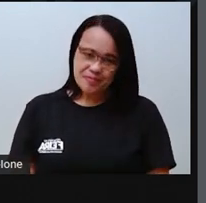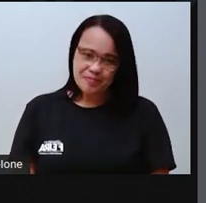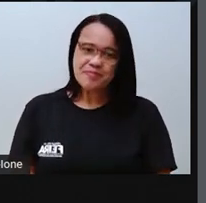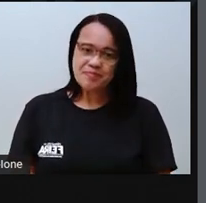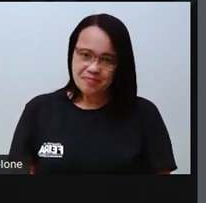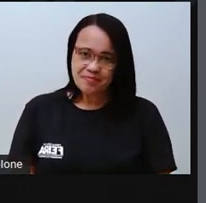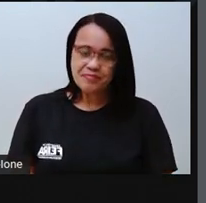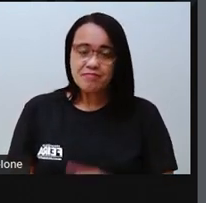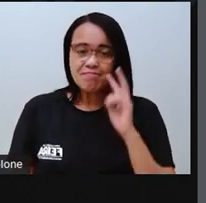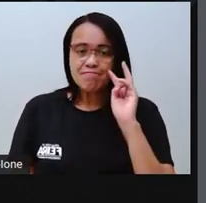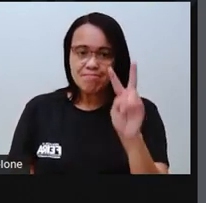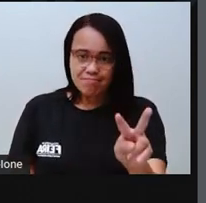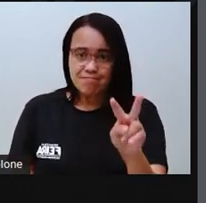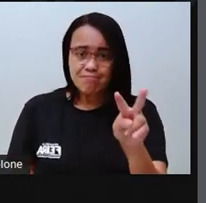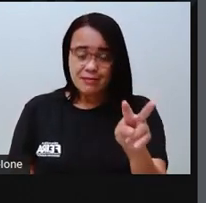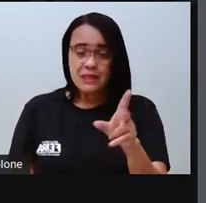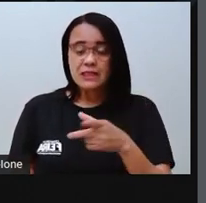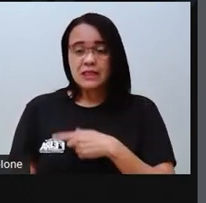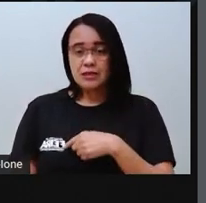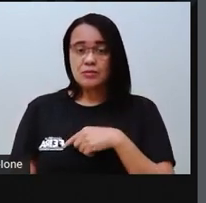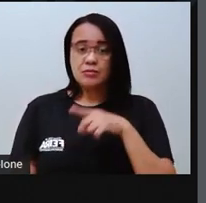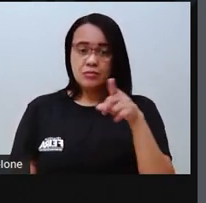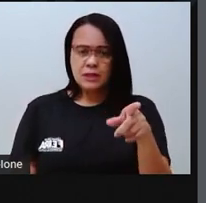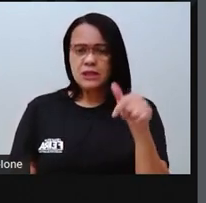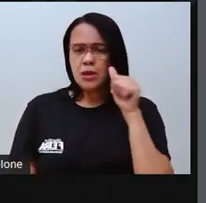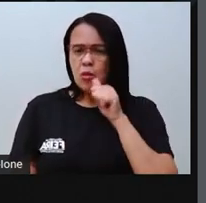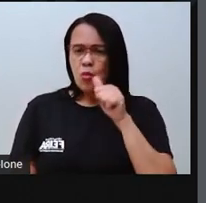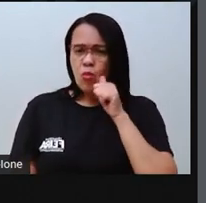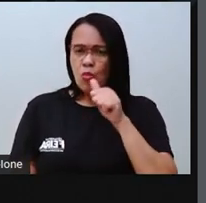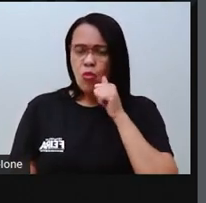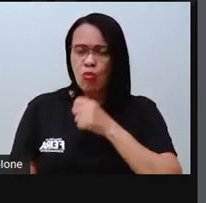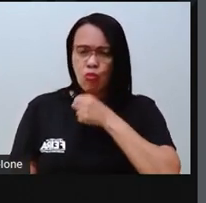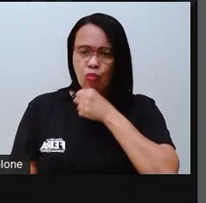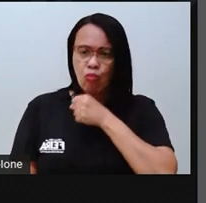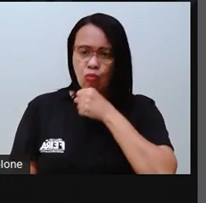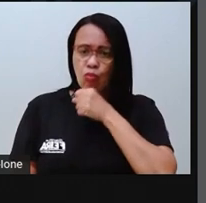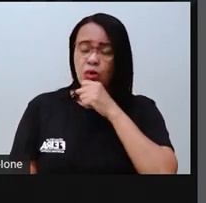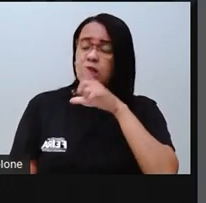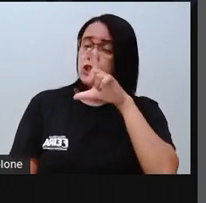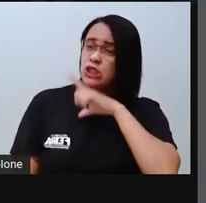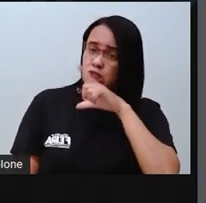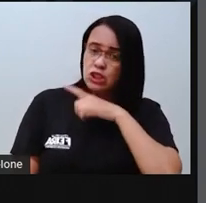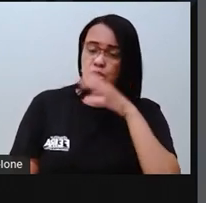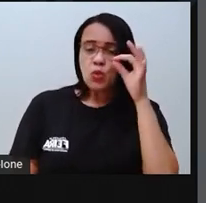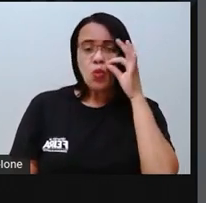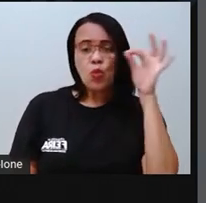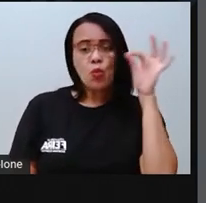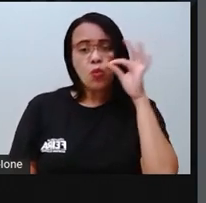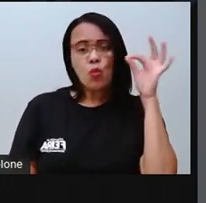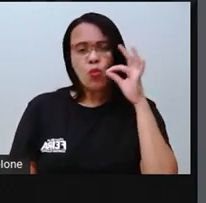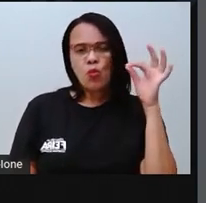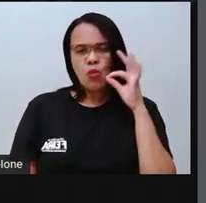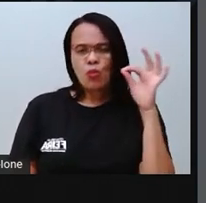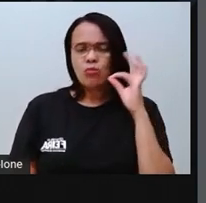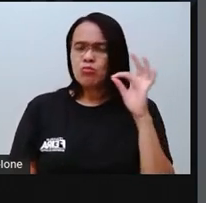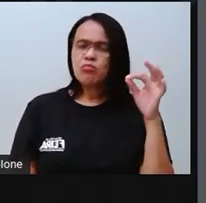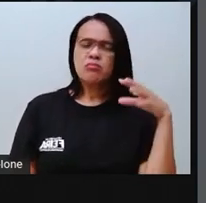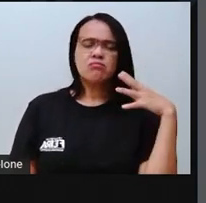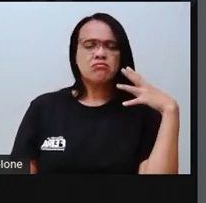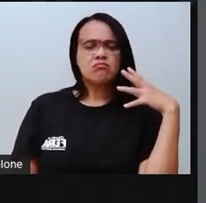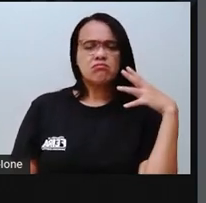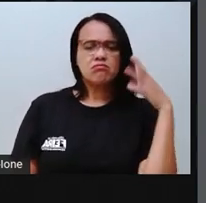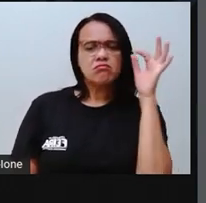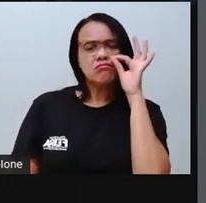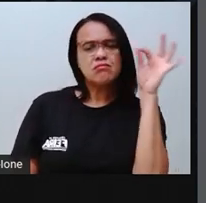Dona velha tinha um gato. Era um gato bem gatinho. Era um